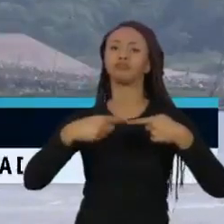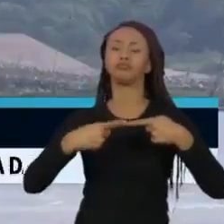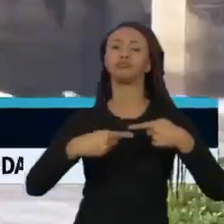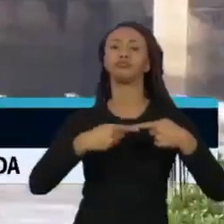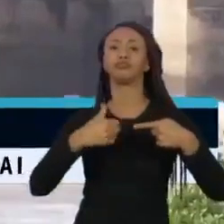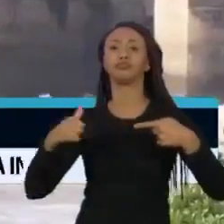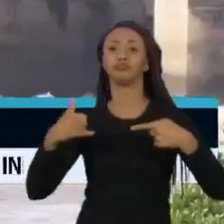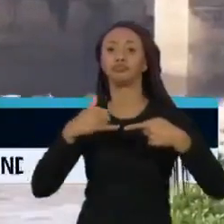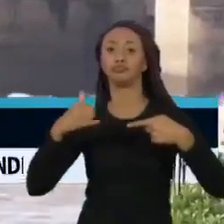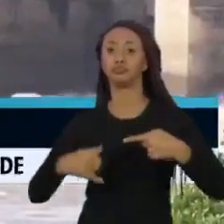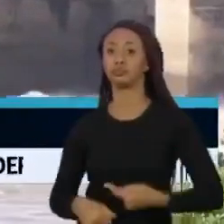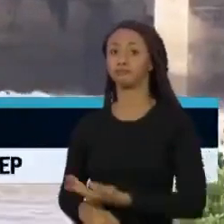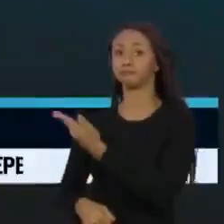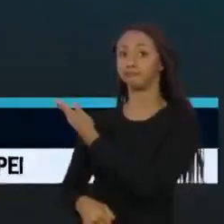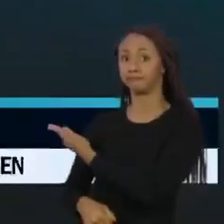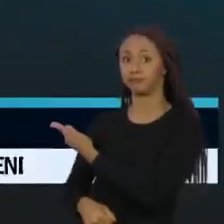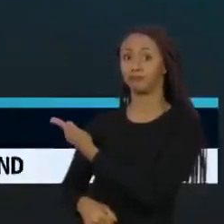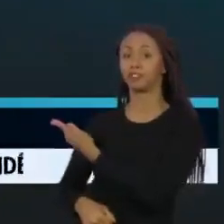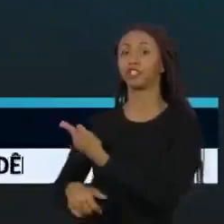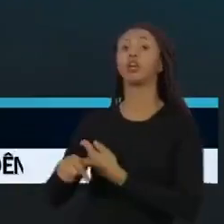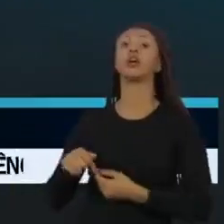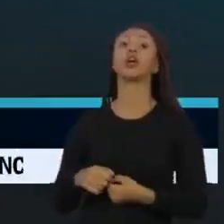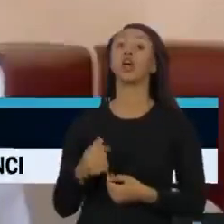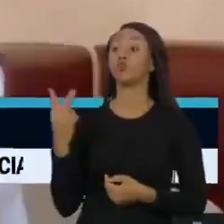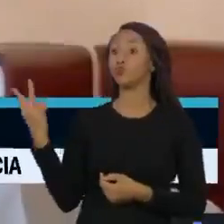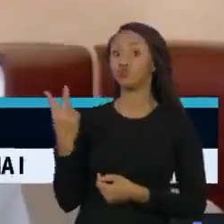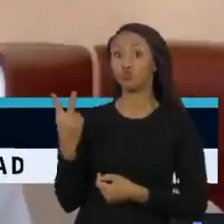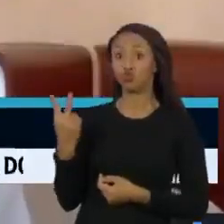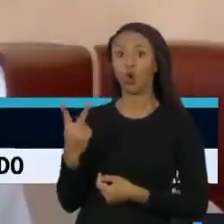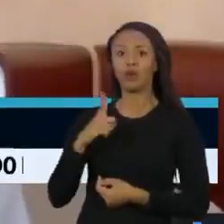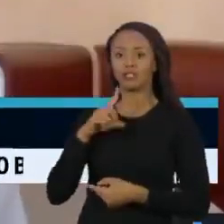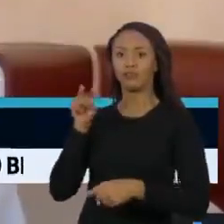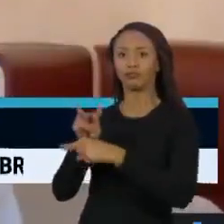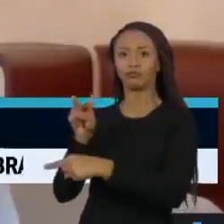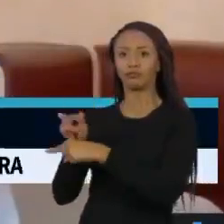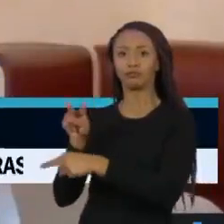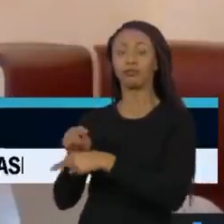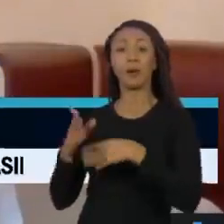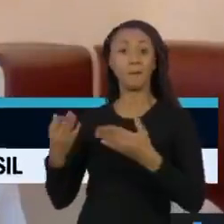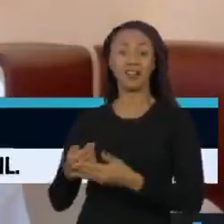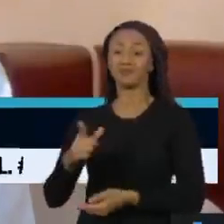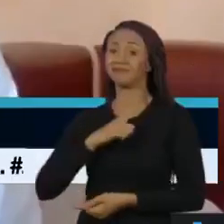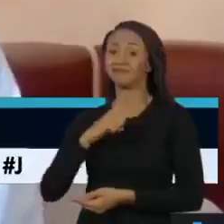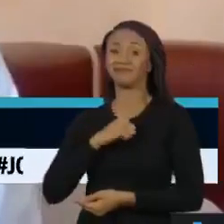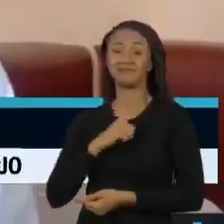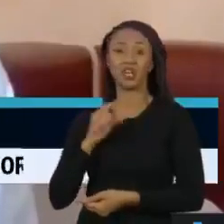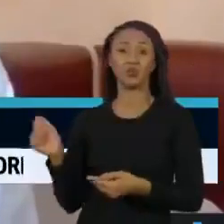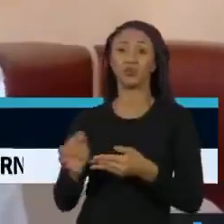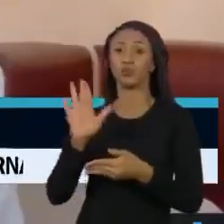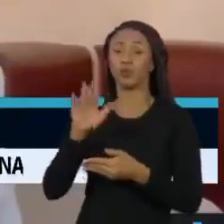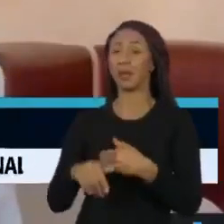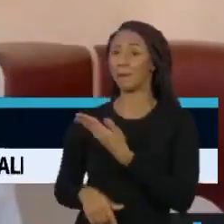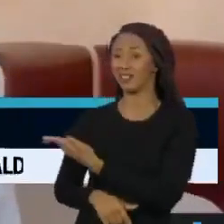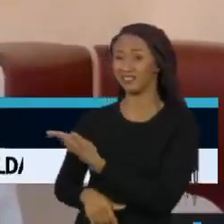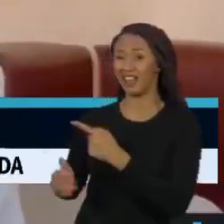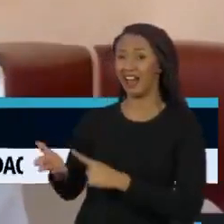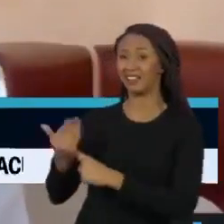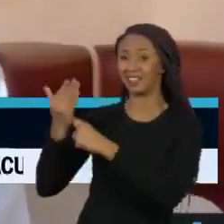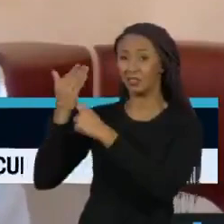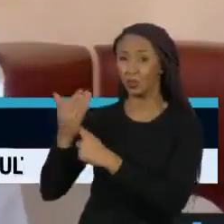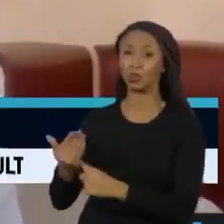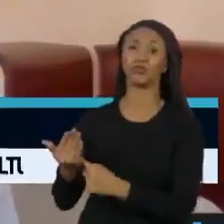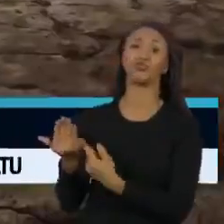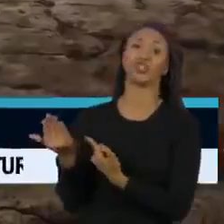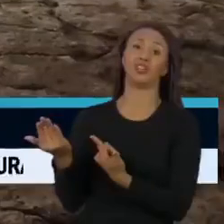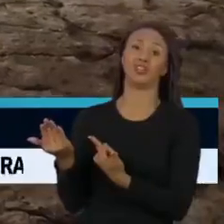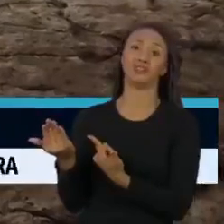Juntas custaram cerca de 30 bilhões de reais. Os modelos que eles estão rodando hoje não levam em conta que a hidrologia está diminuindo